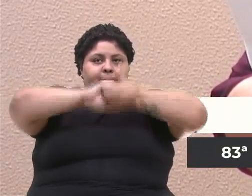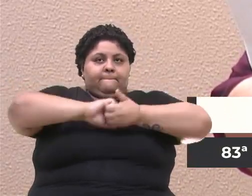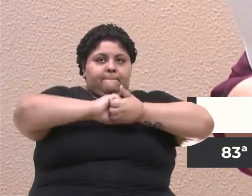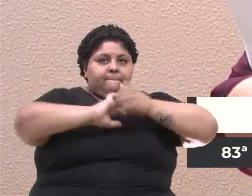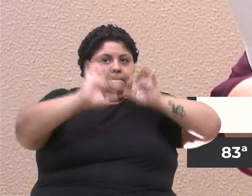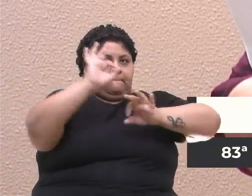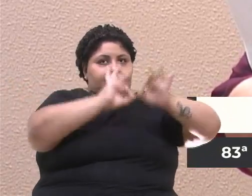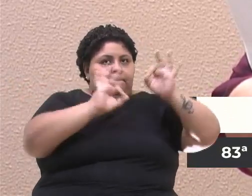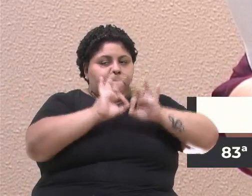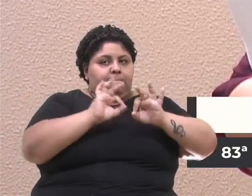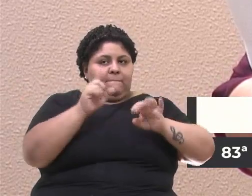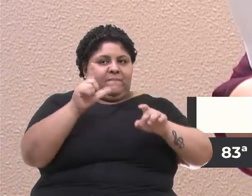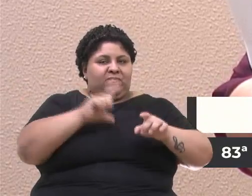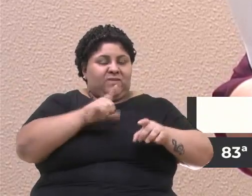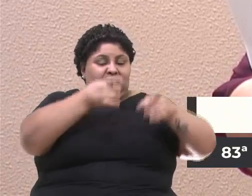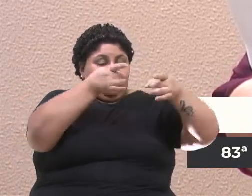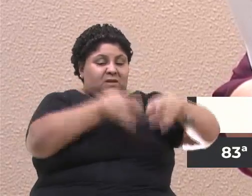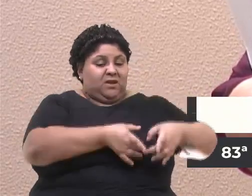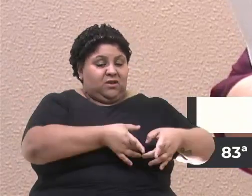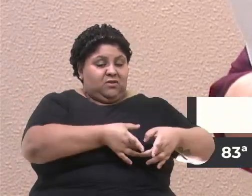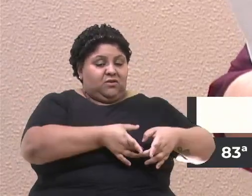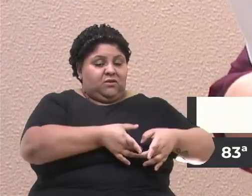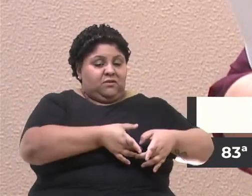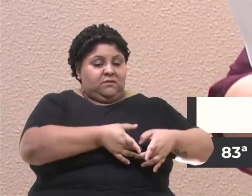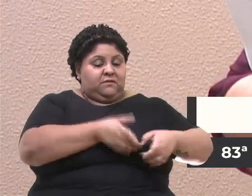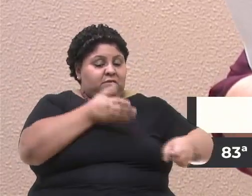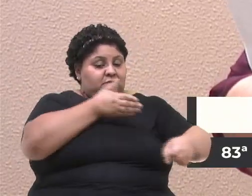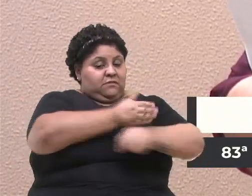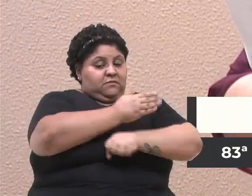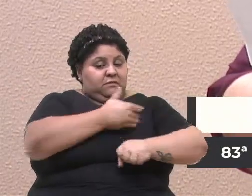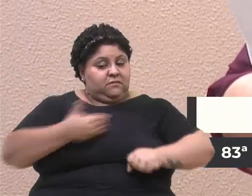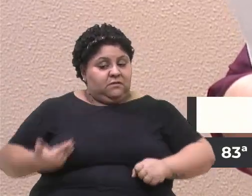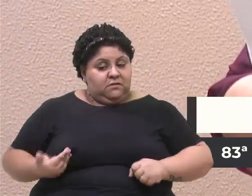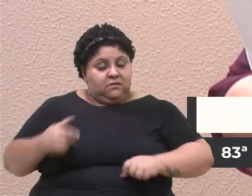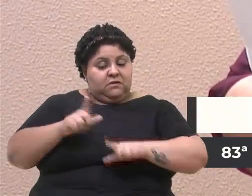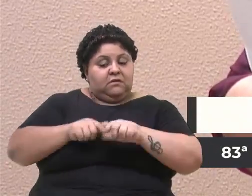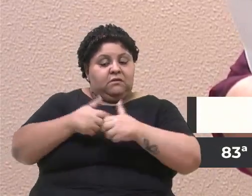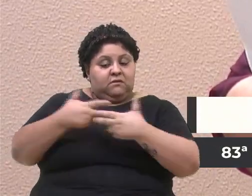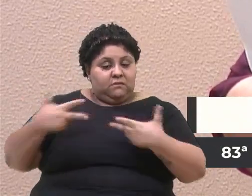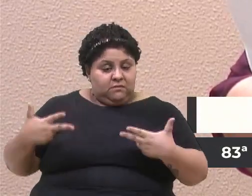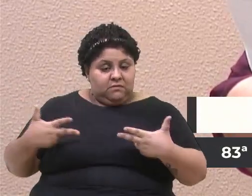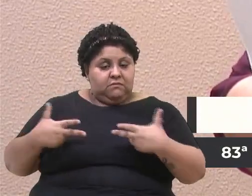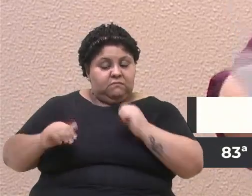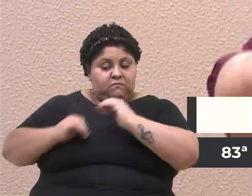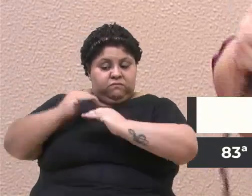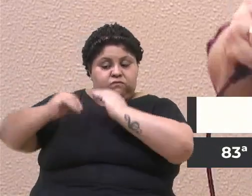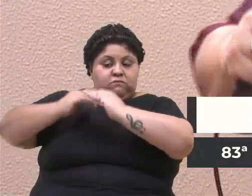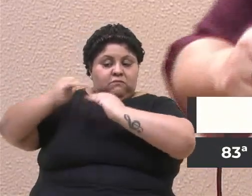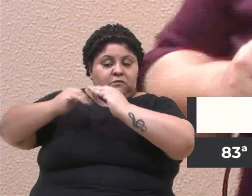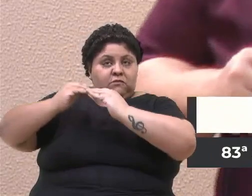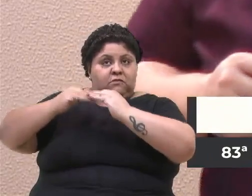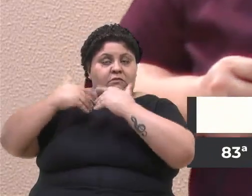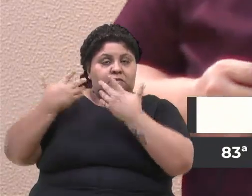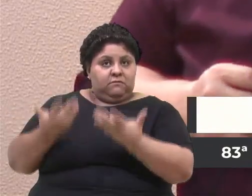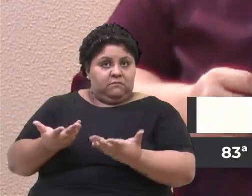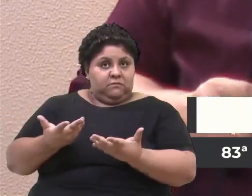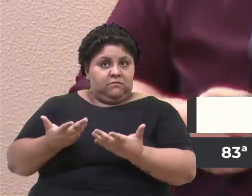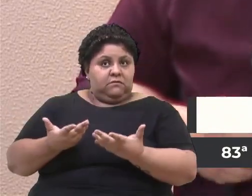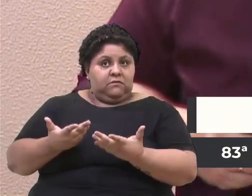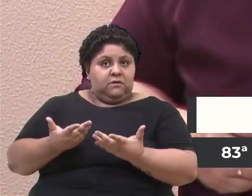prejuízo da participação pública na atividade fim a ser desenvolvida, qual seja a atividade pedagógica.